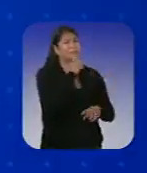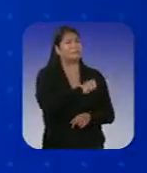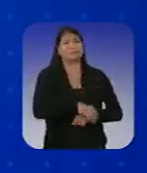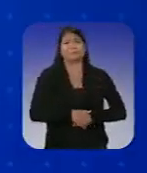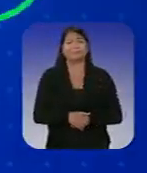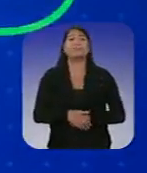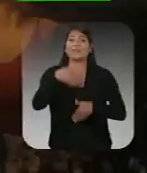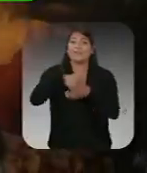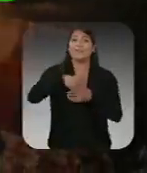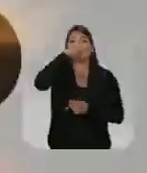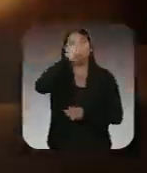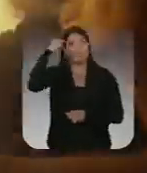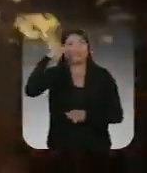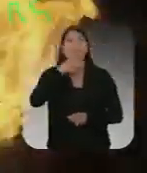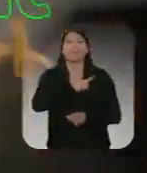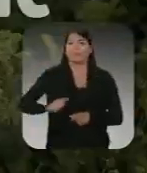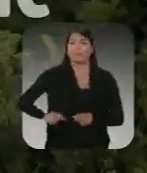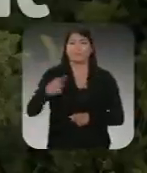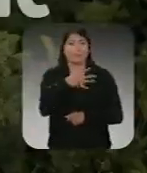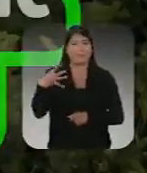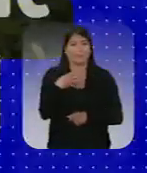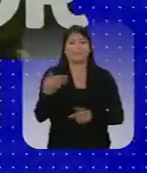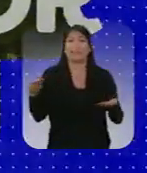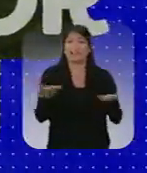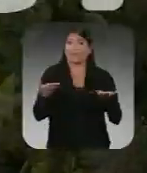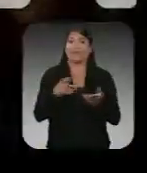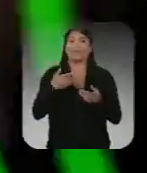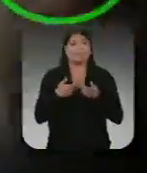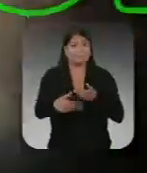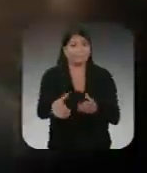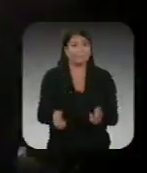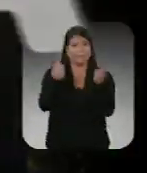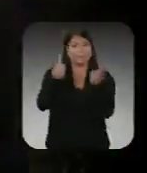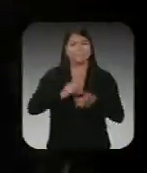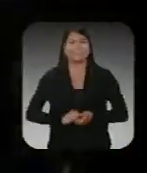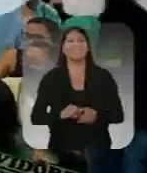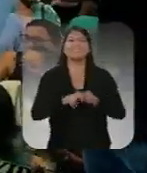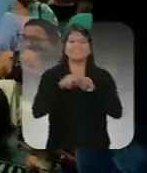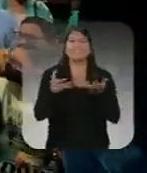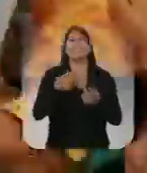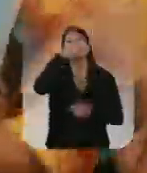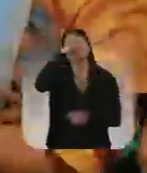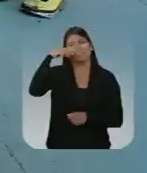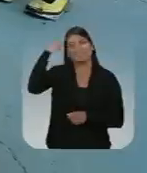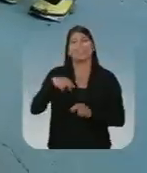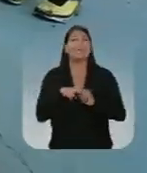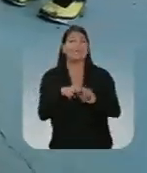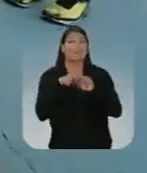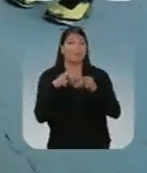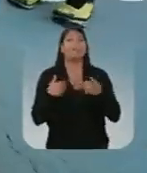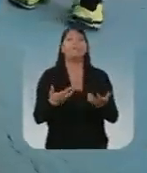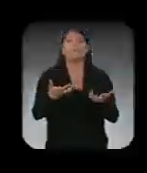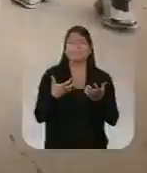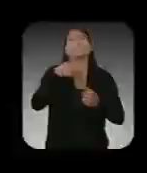outros não dão mais. Bote Wilson Governador 44. Agora é daqui pra melhor. É por isso que eu quero